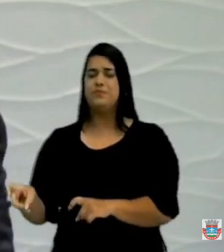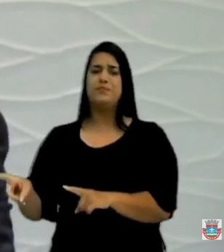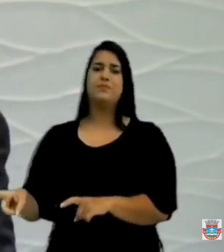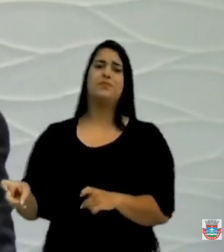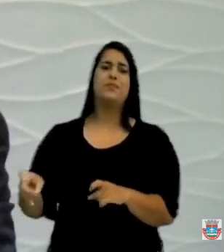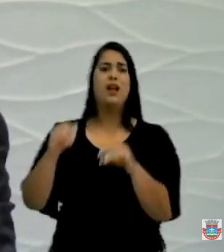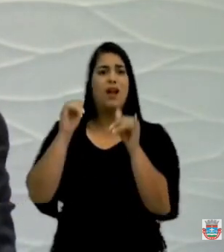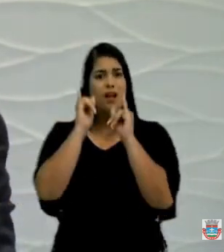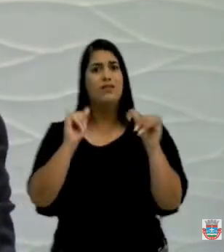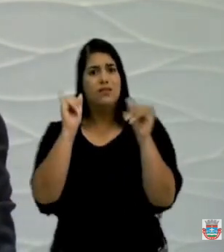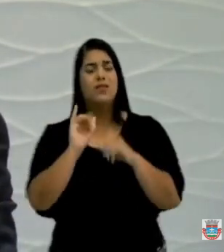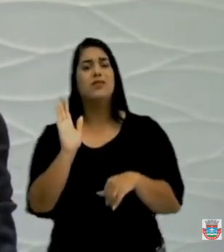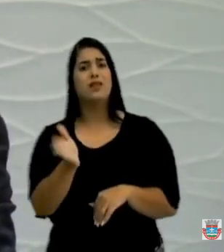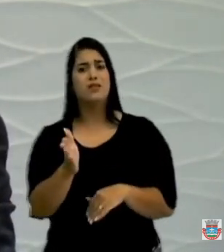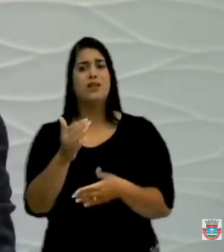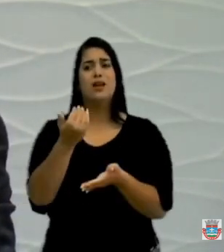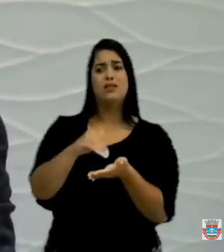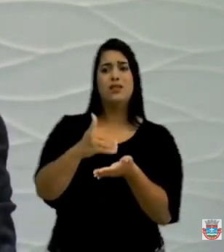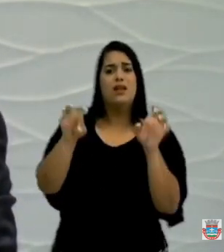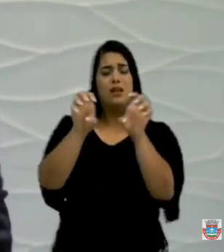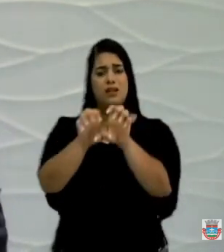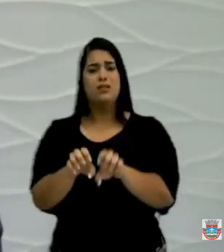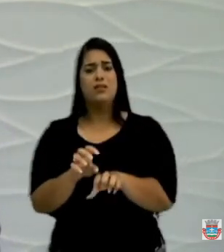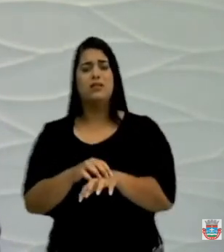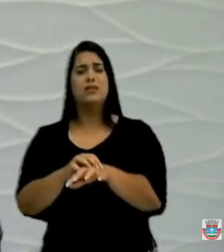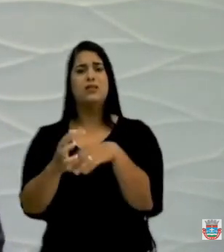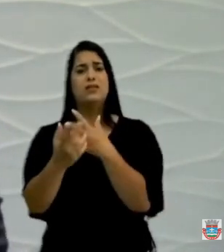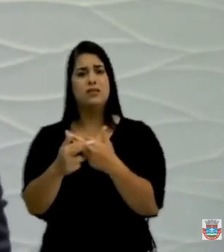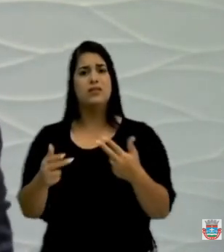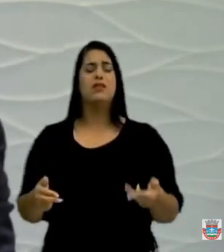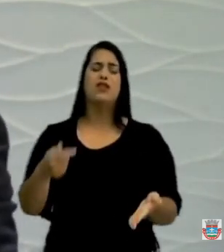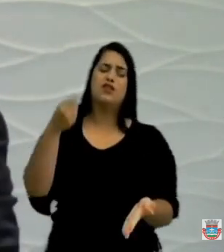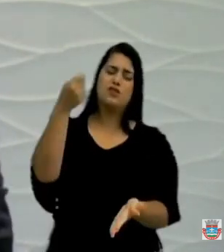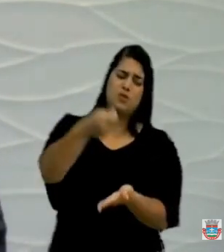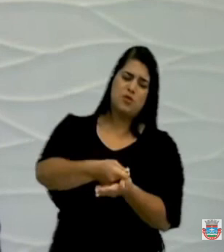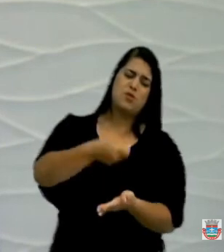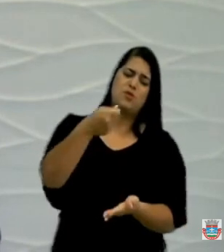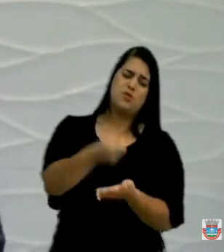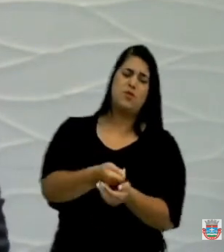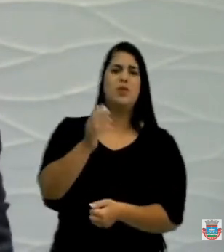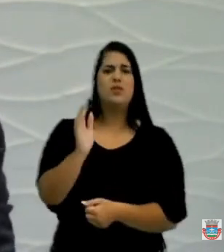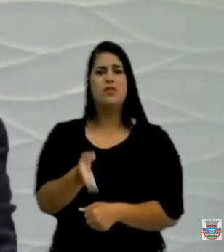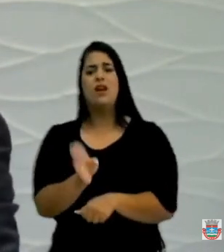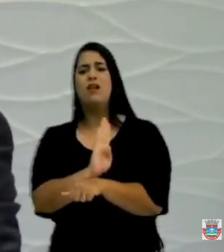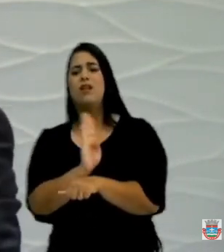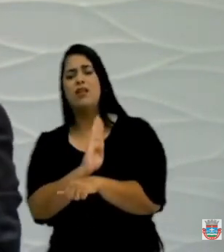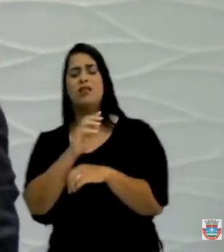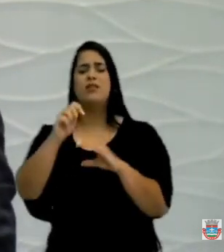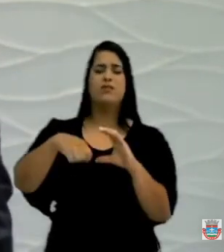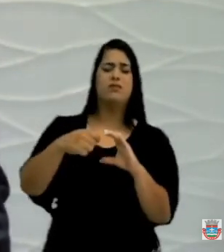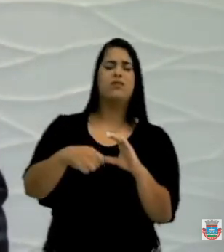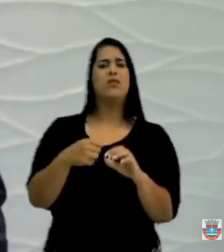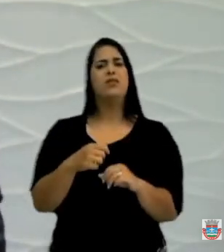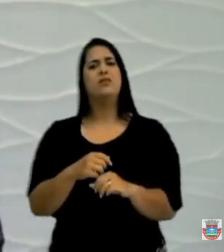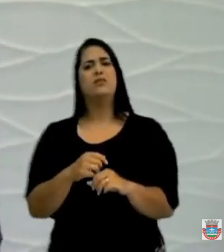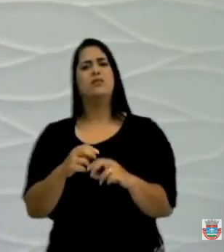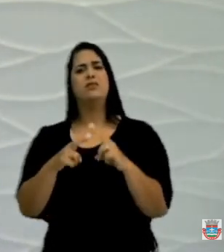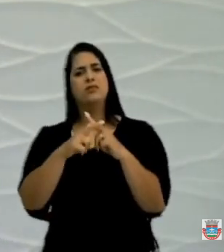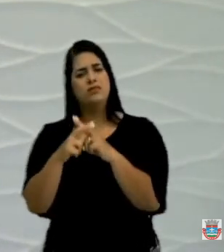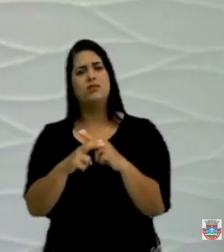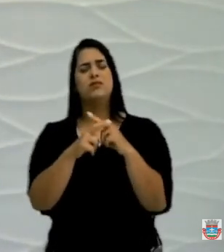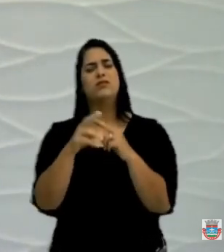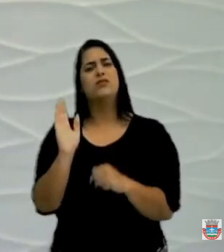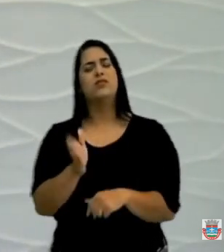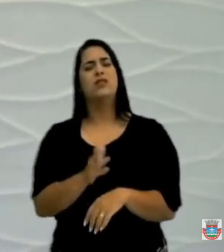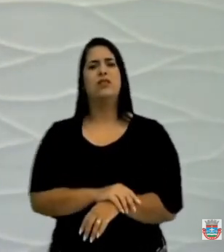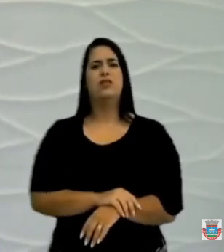já foi avisada a Secretaria de Infraestrutura, eu já cobri aqui na tribuna, eu já fiz vídeo e de lá está ainda agora, pedi para